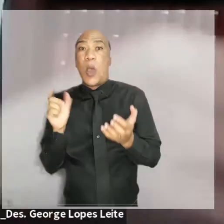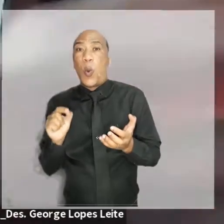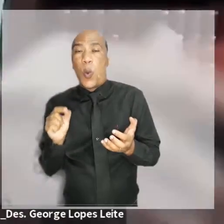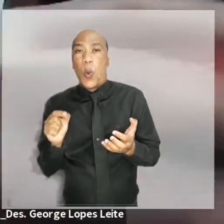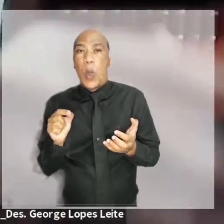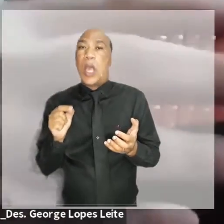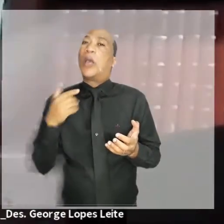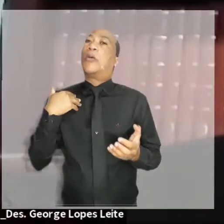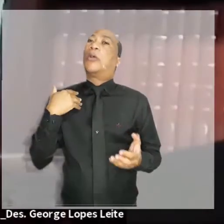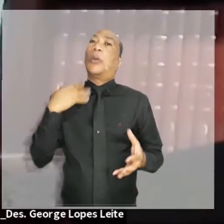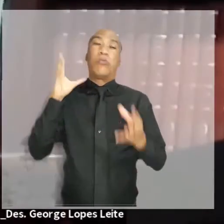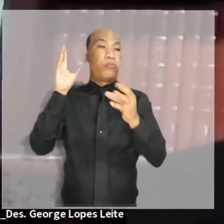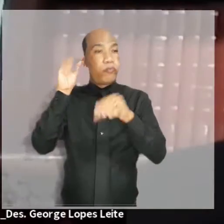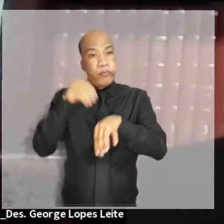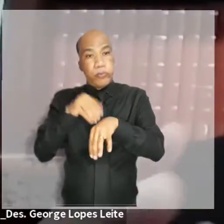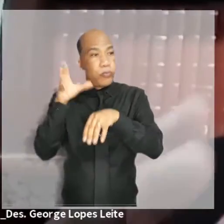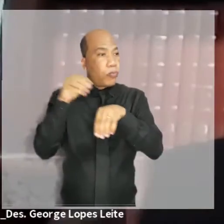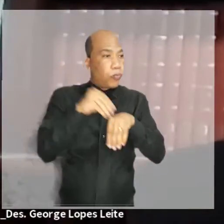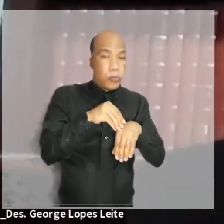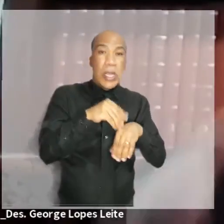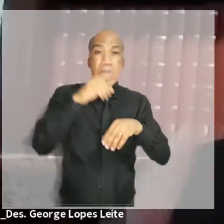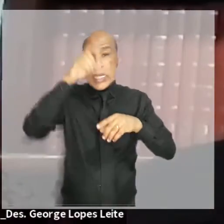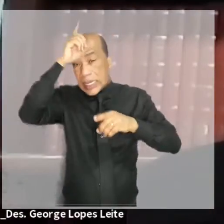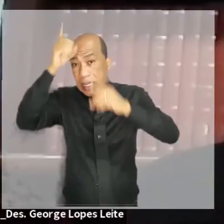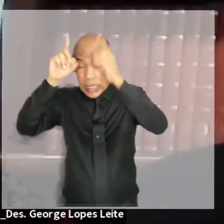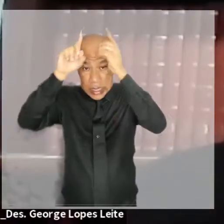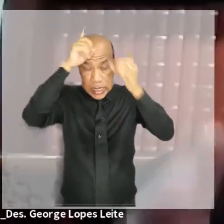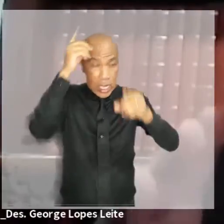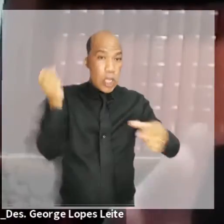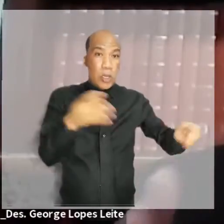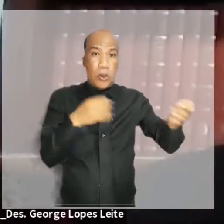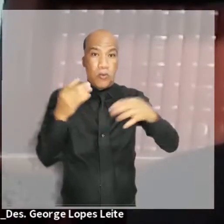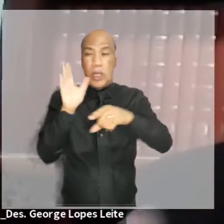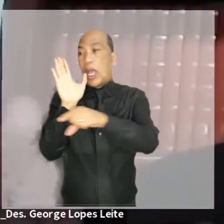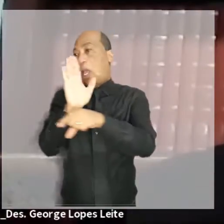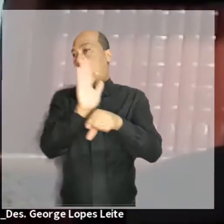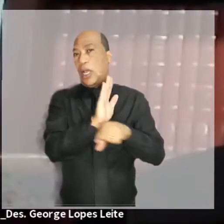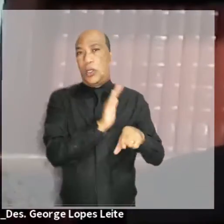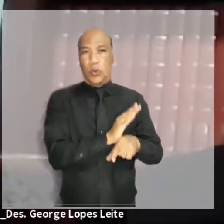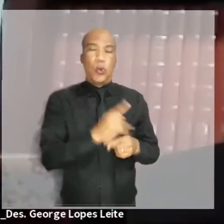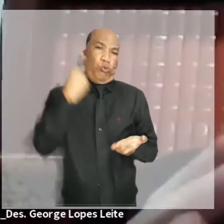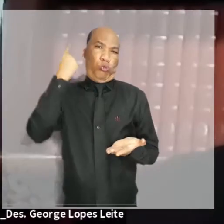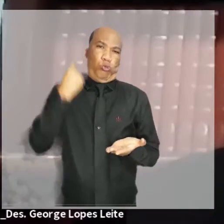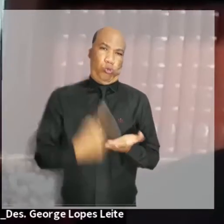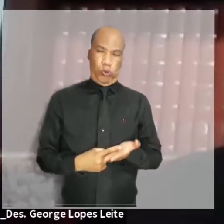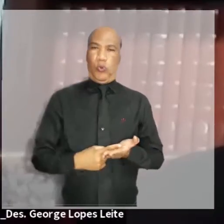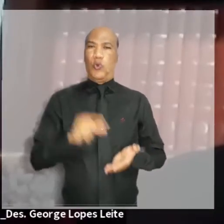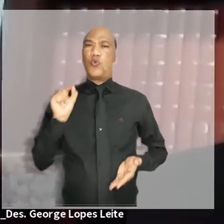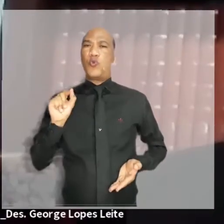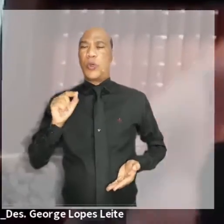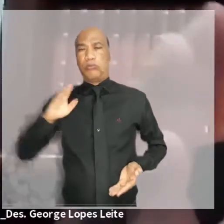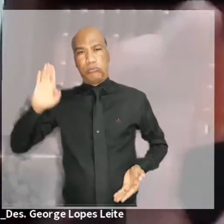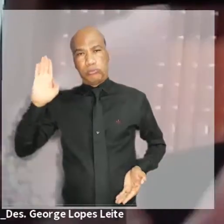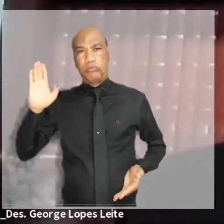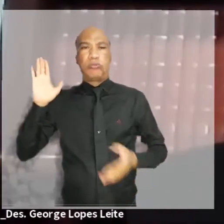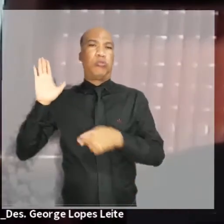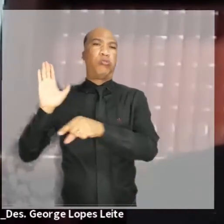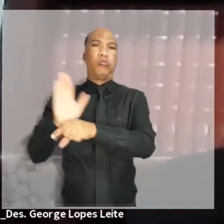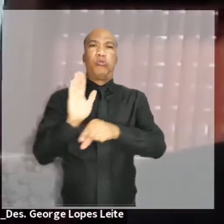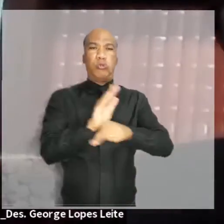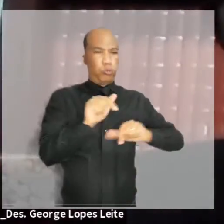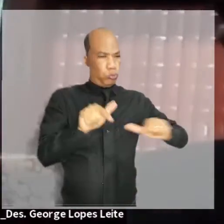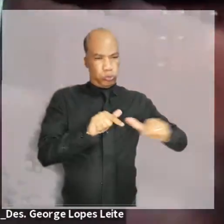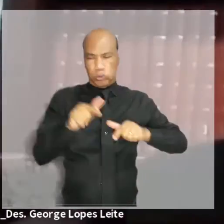escola sempre primou por ser elemento catalisador de novas ideias, novas tendências e o